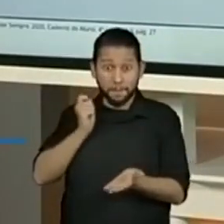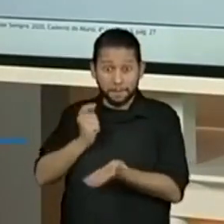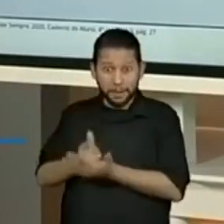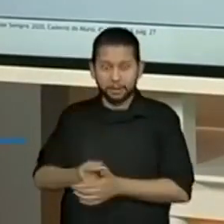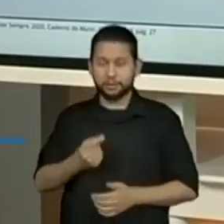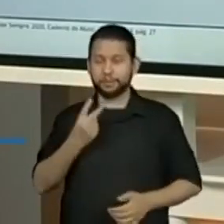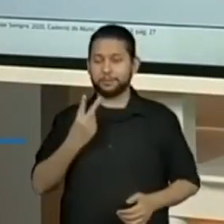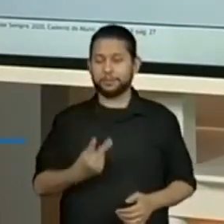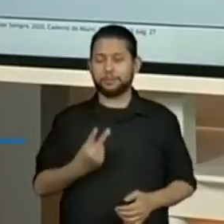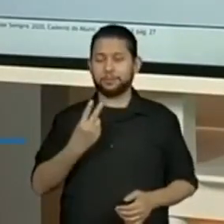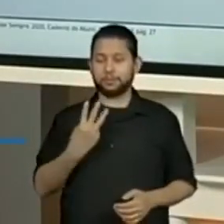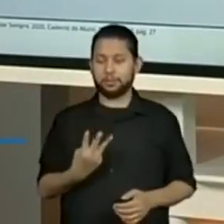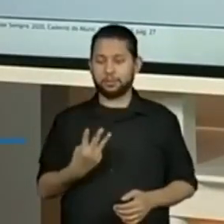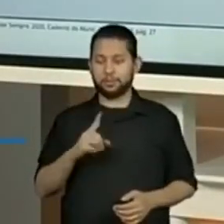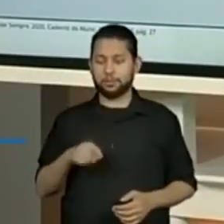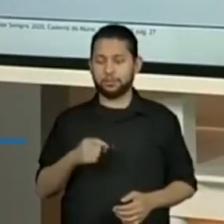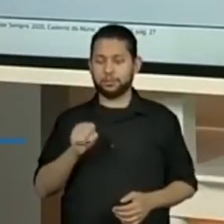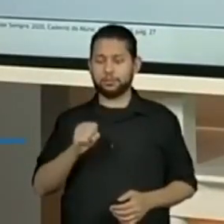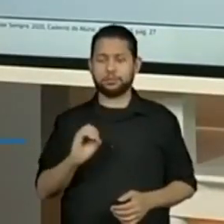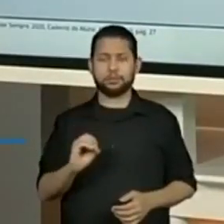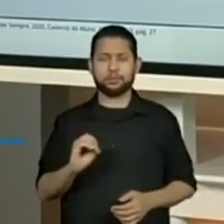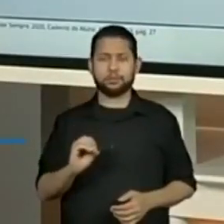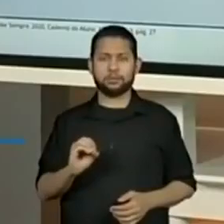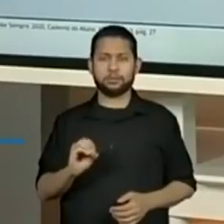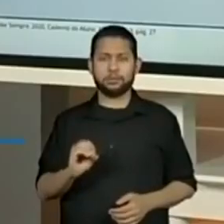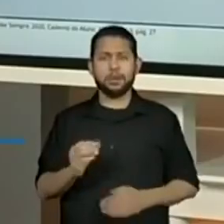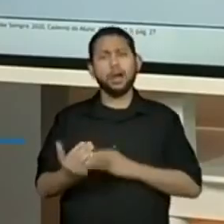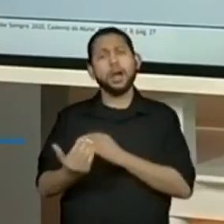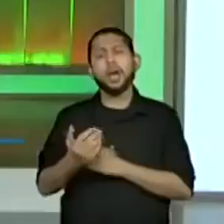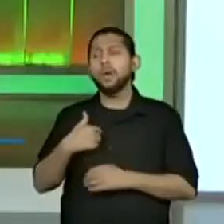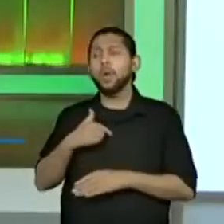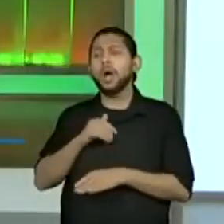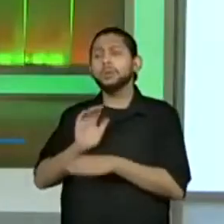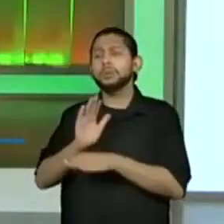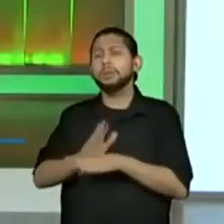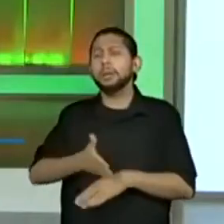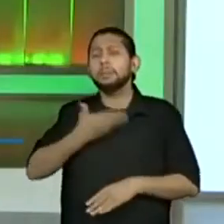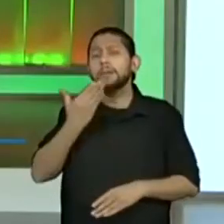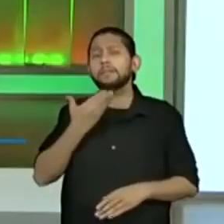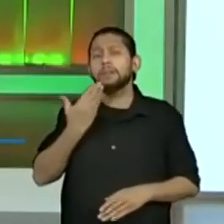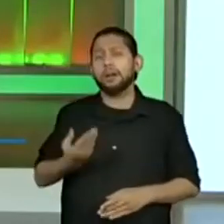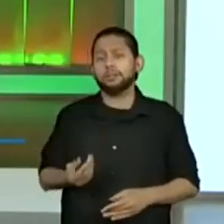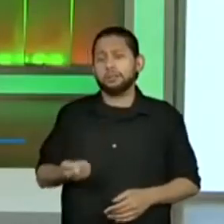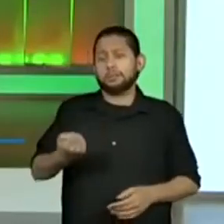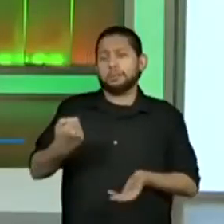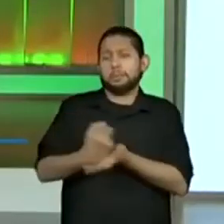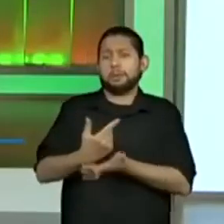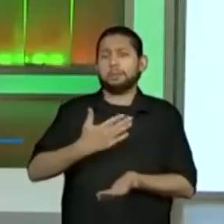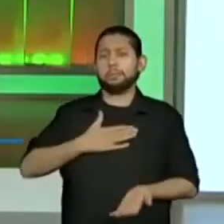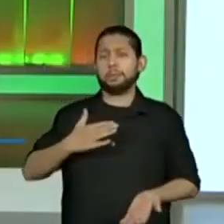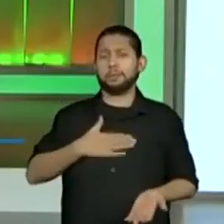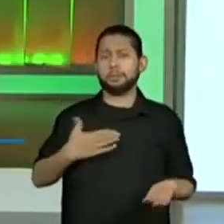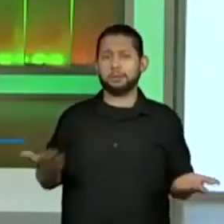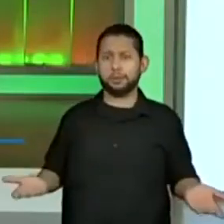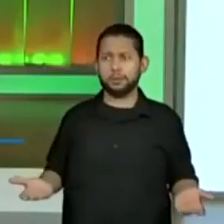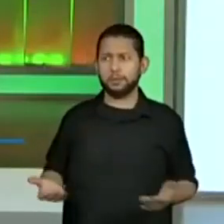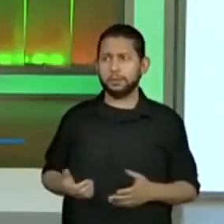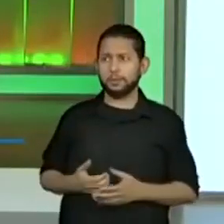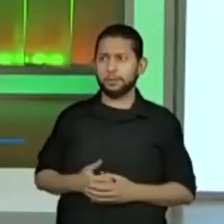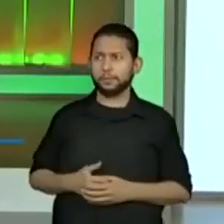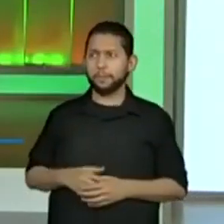Como eu poderia facilitar esse troco? E aí? Tem aluno por aí? Será que tem aluno aqui?